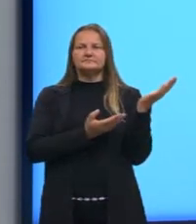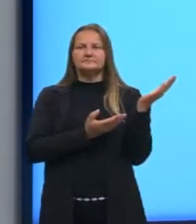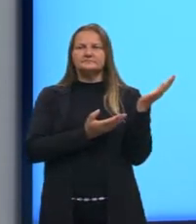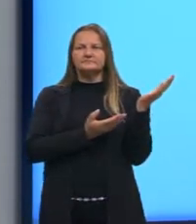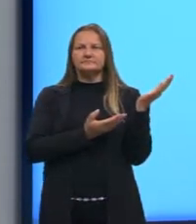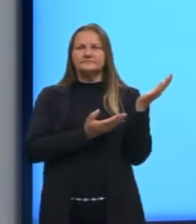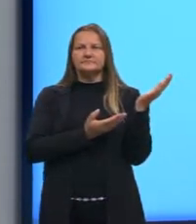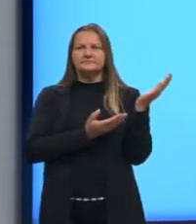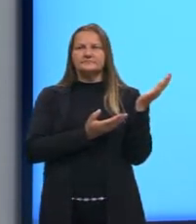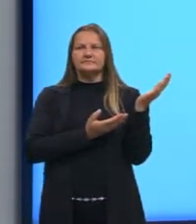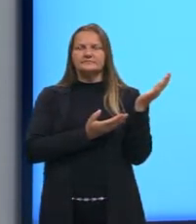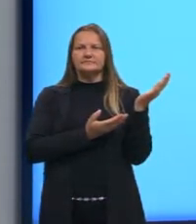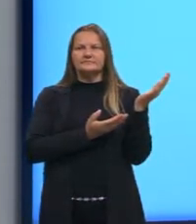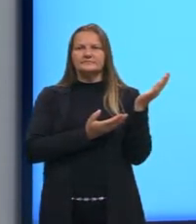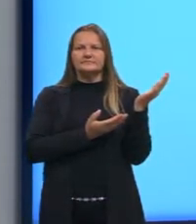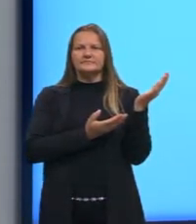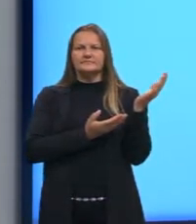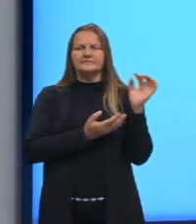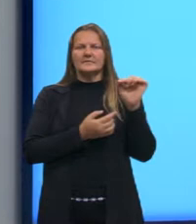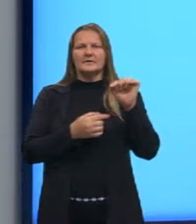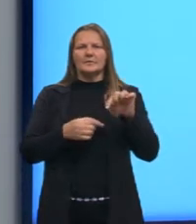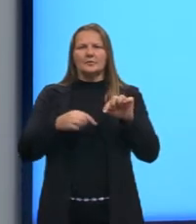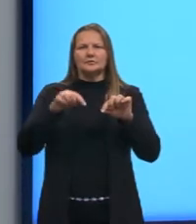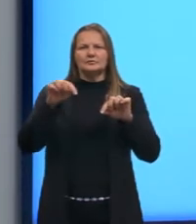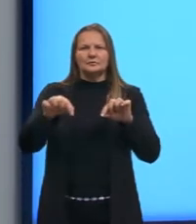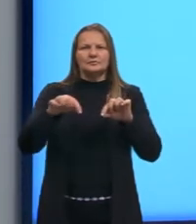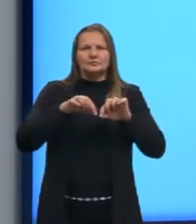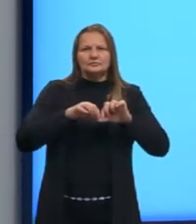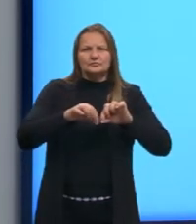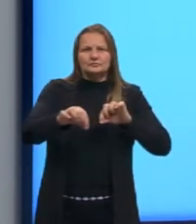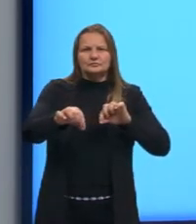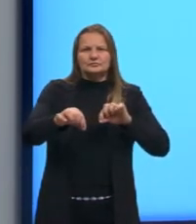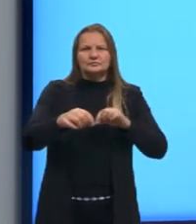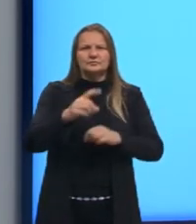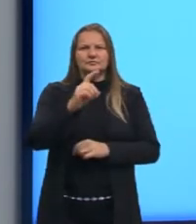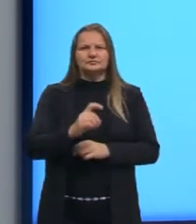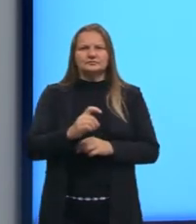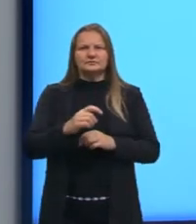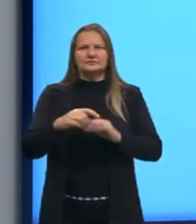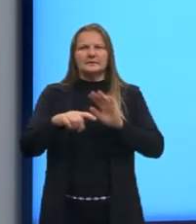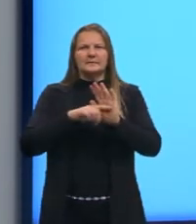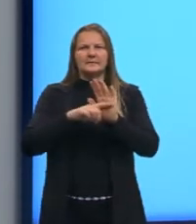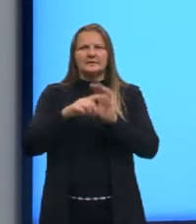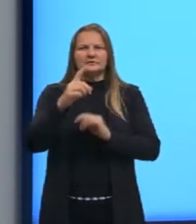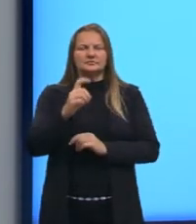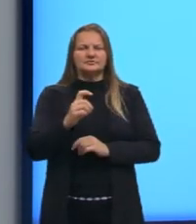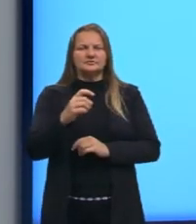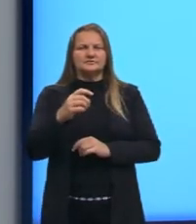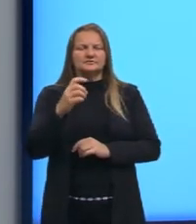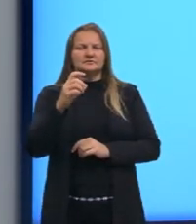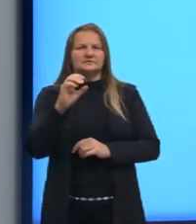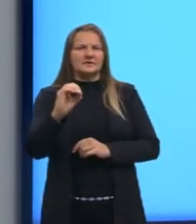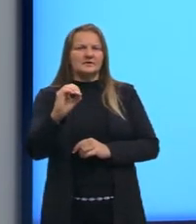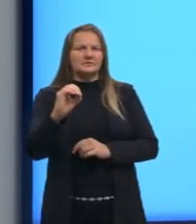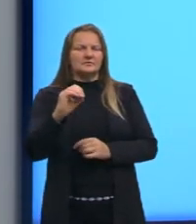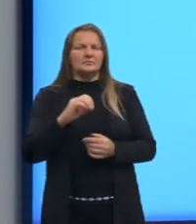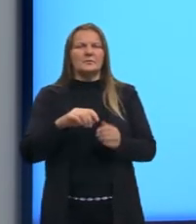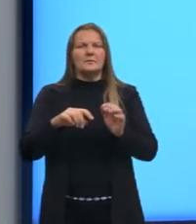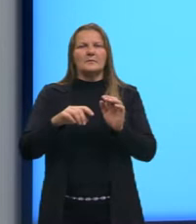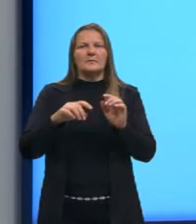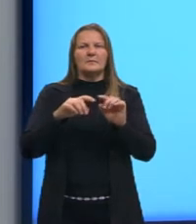remete à distância entre dois pontos. Então, nós temos ali X menos X, zero, entre